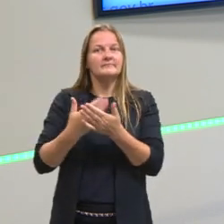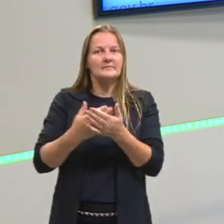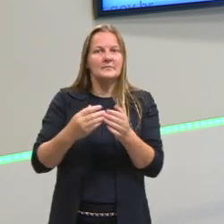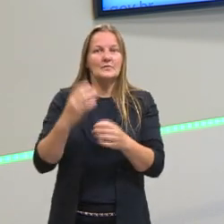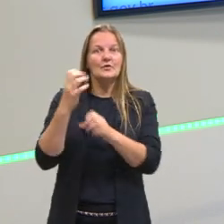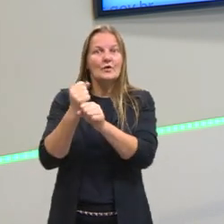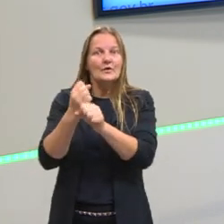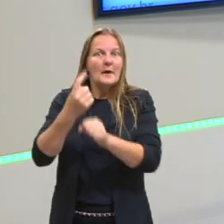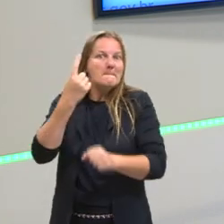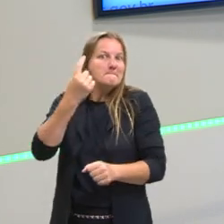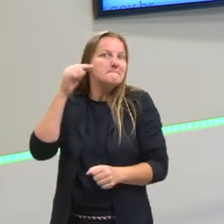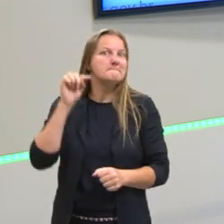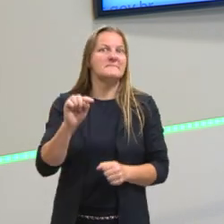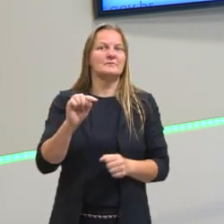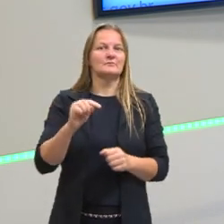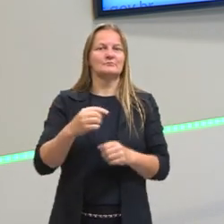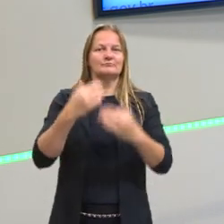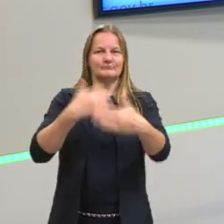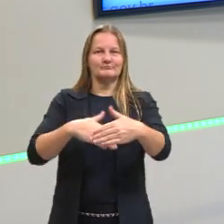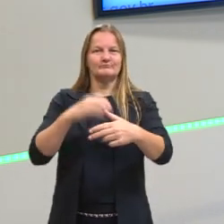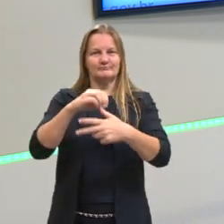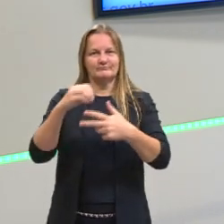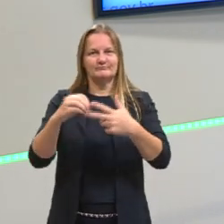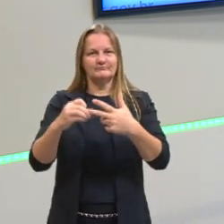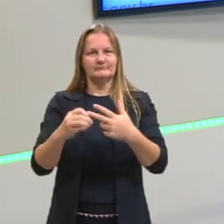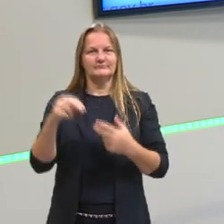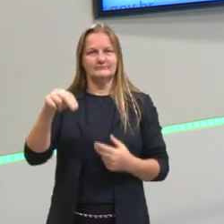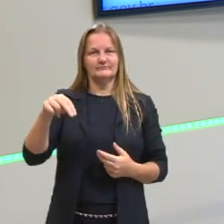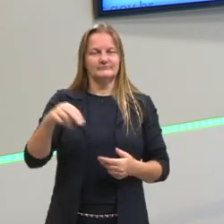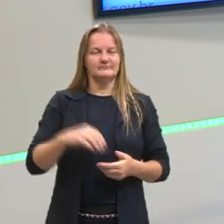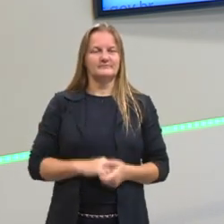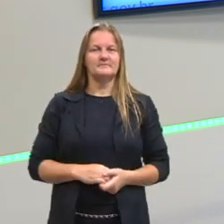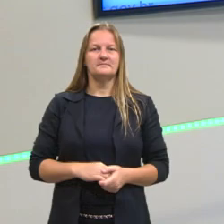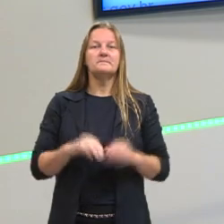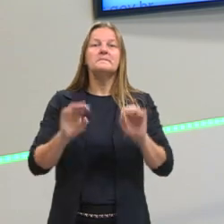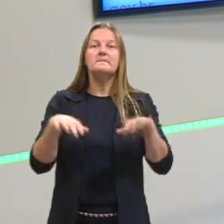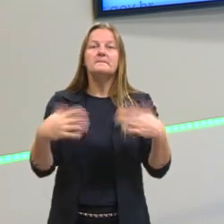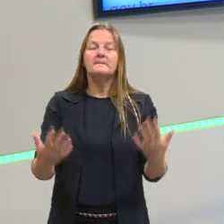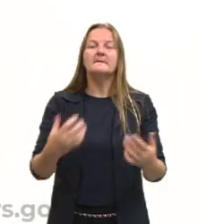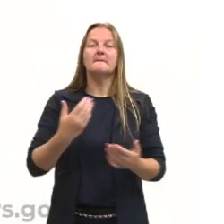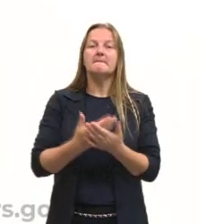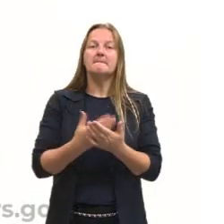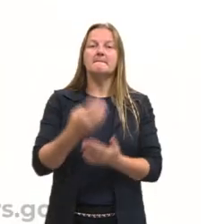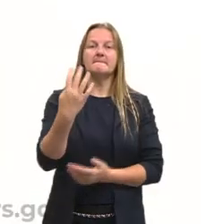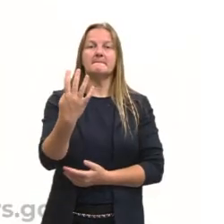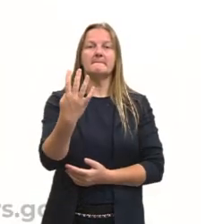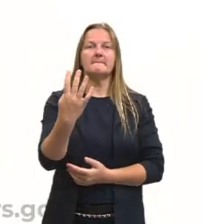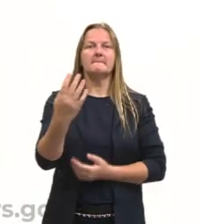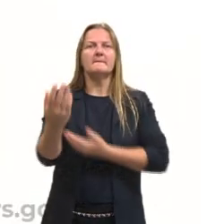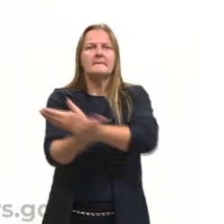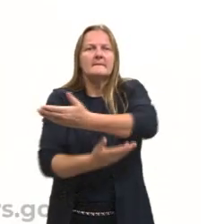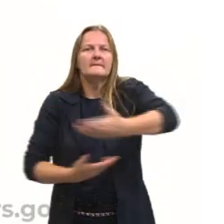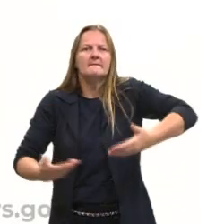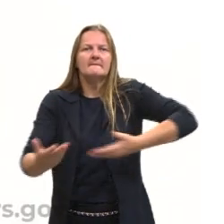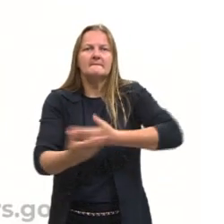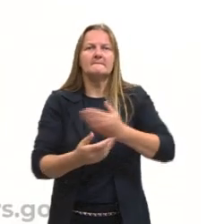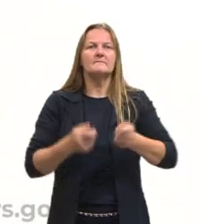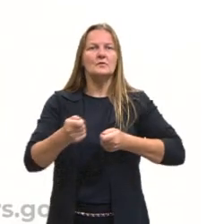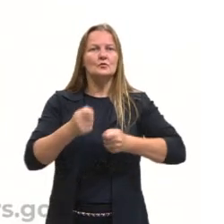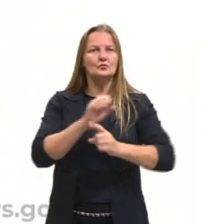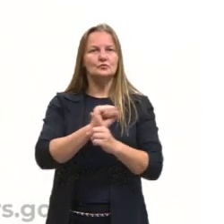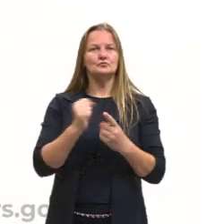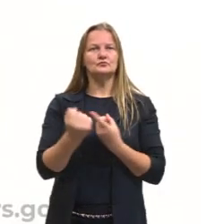mil na prova do ENEM em novembro, certo? Então, aula 4, socialização e controle social.